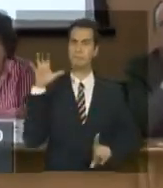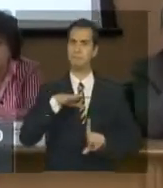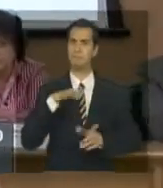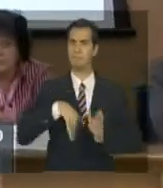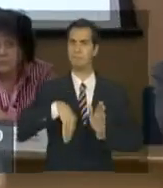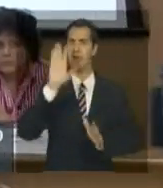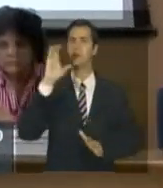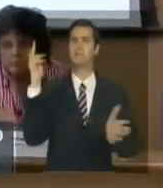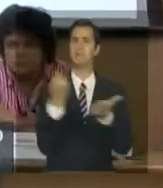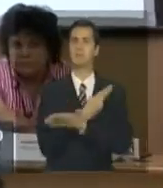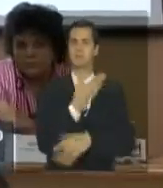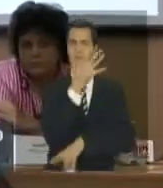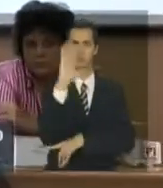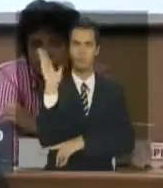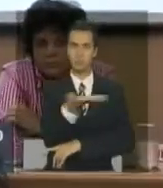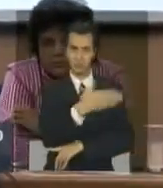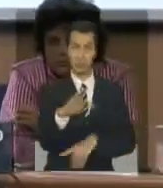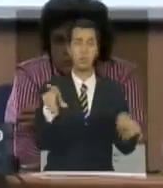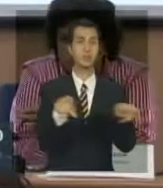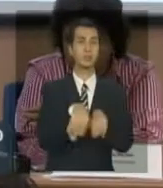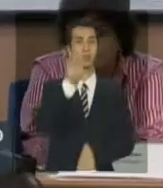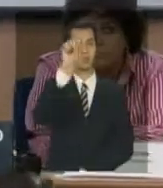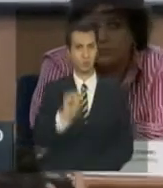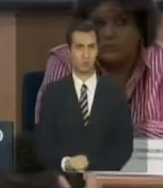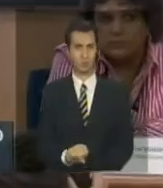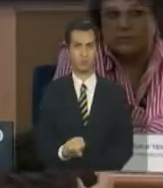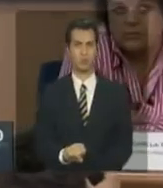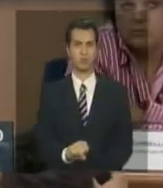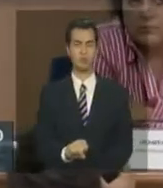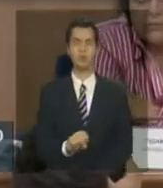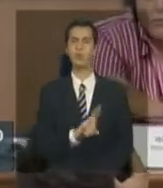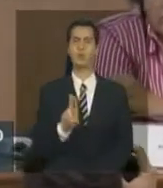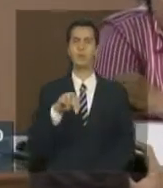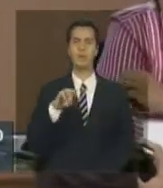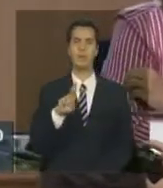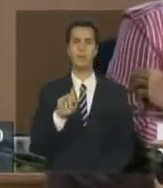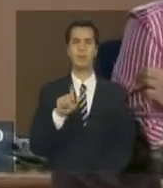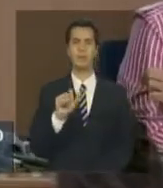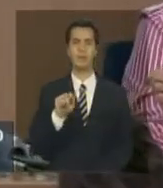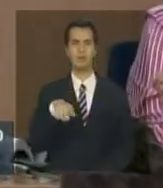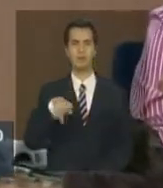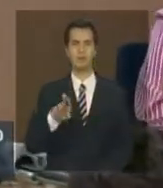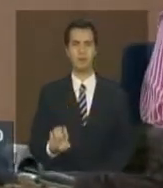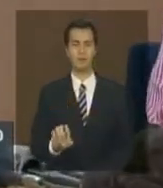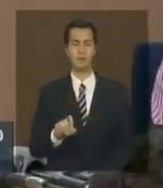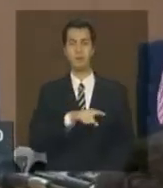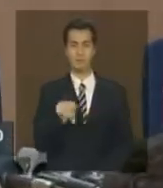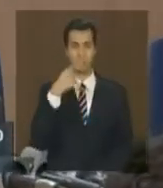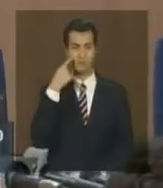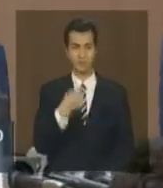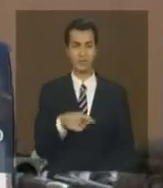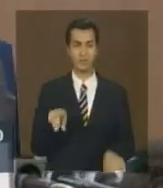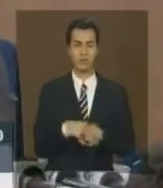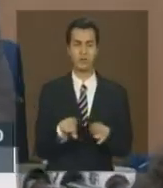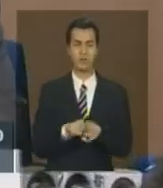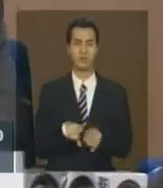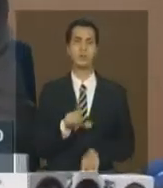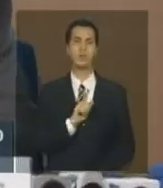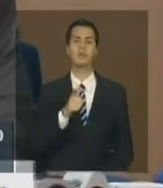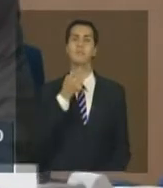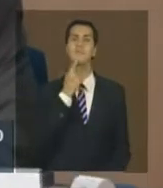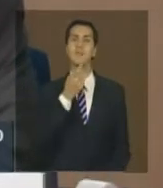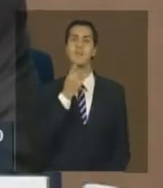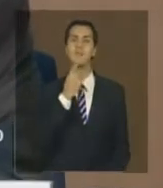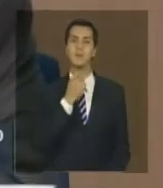desmatamento e também na porção sul, conhecida como Nabilec. E em vermelho constam aí nessa